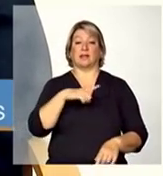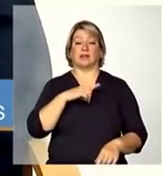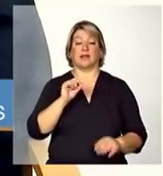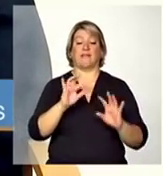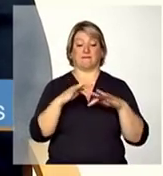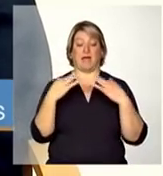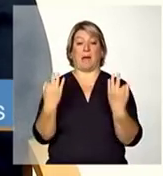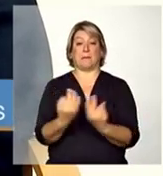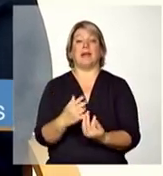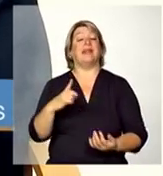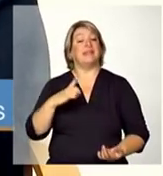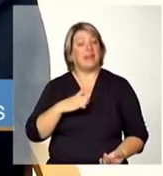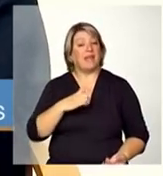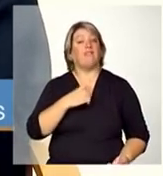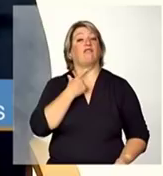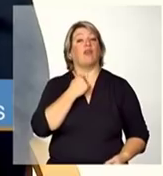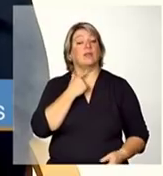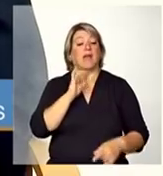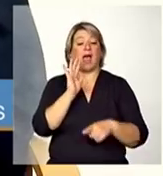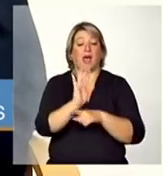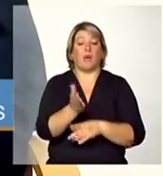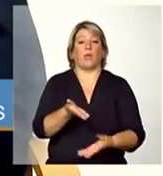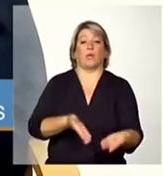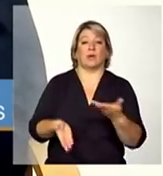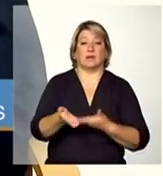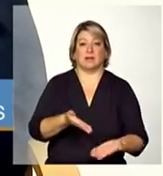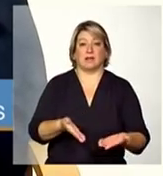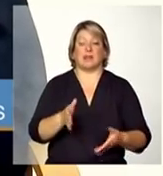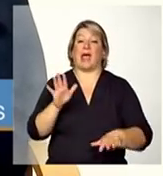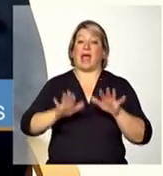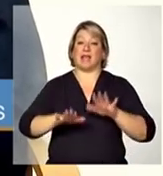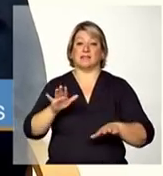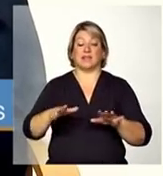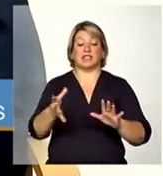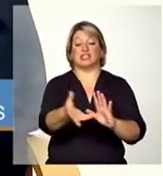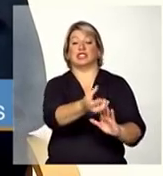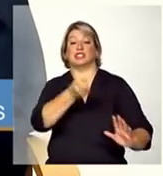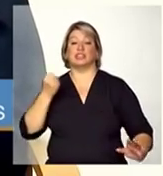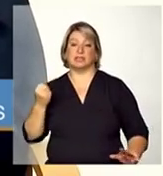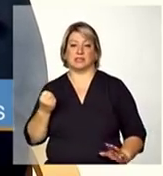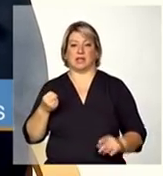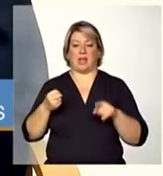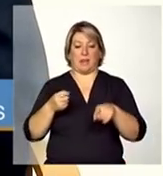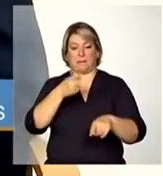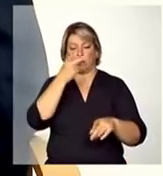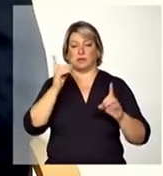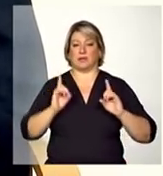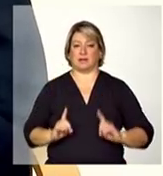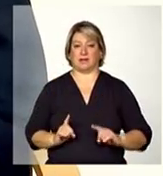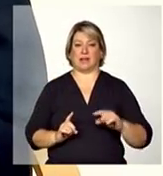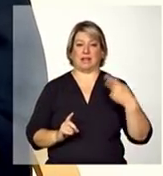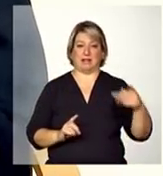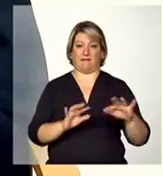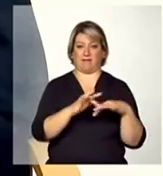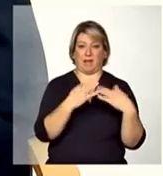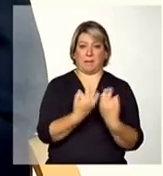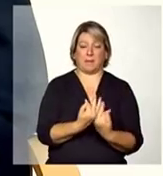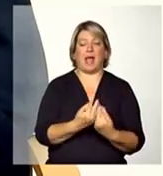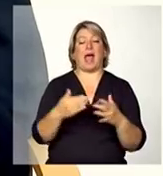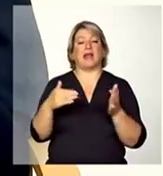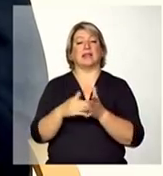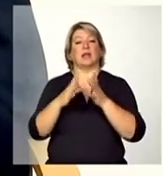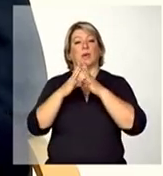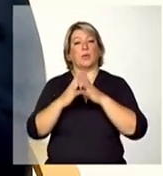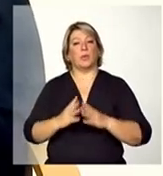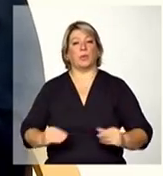o desejo de cuidar. Muitas vezes vai ser necessário retirar da família por uma medida de proteção até que seja resolvido